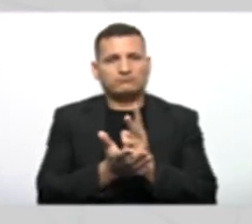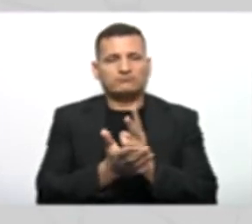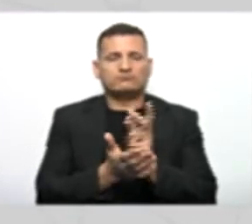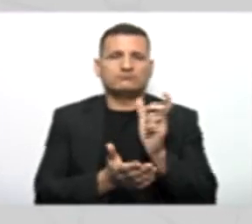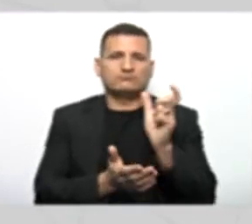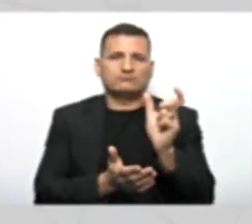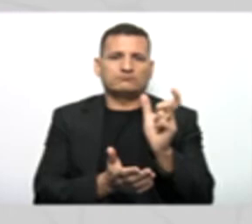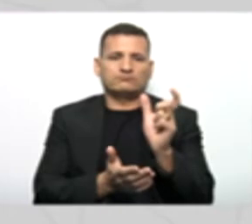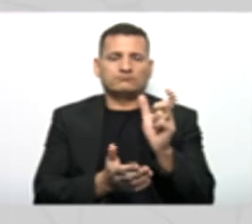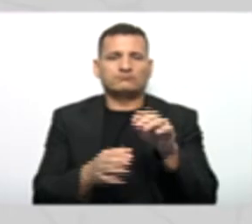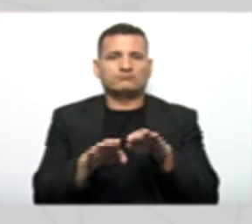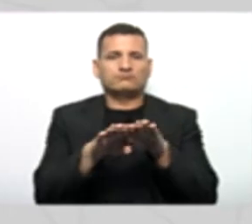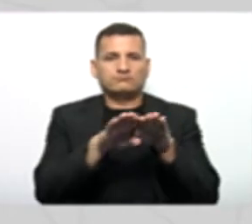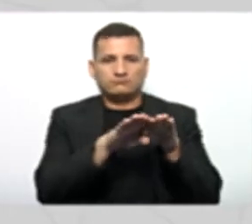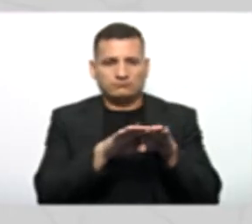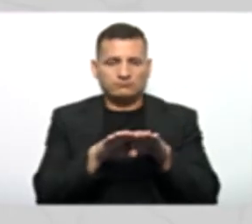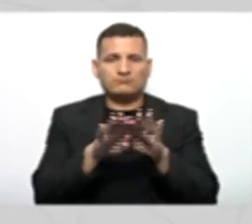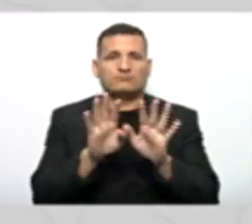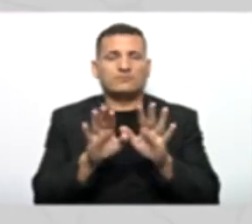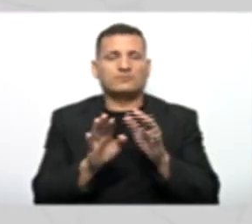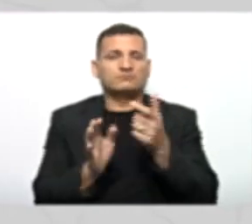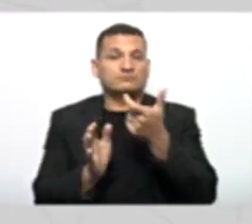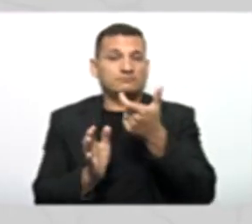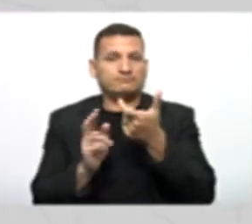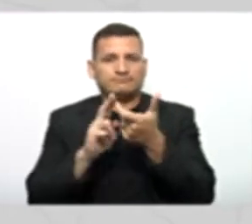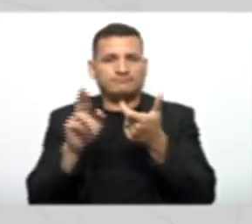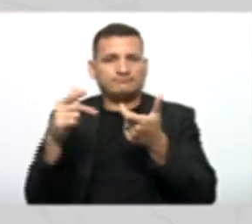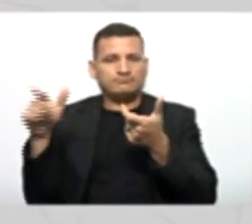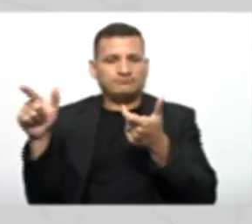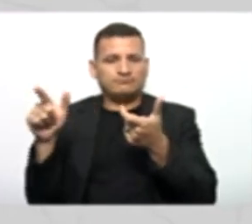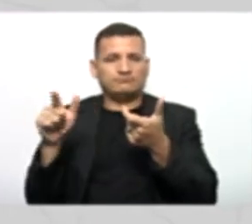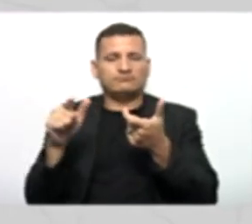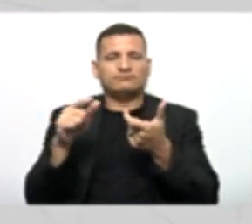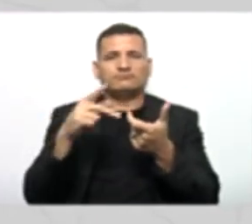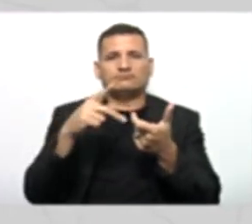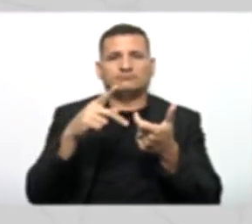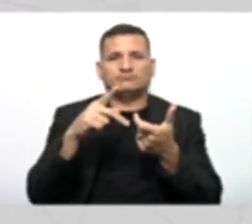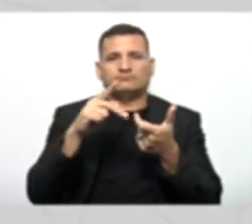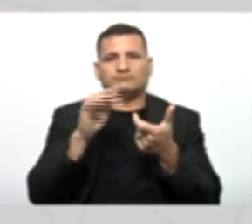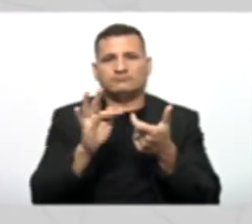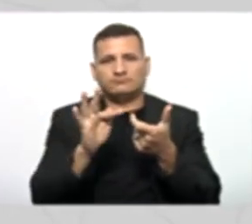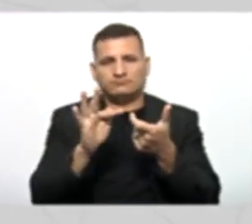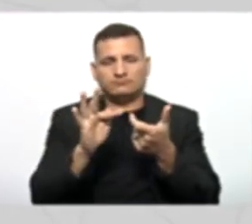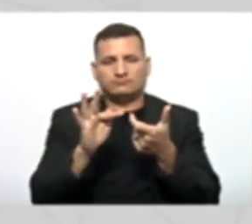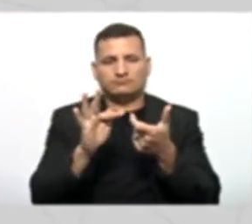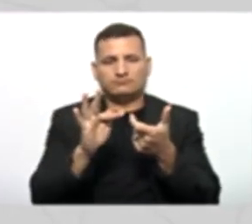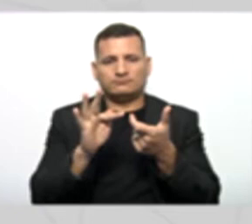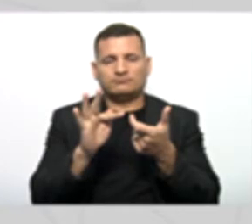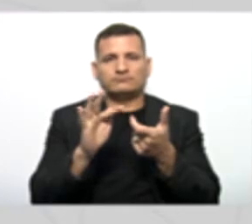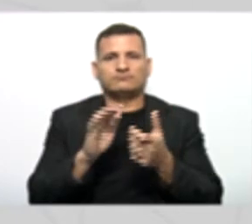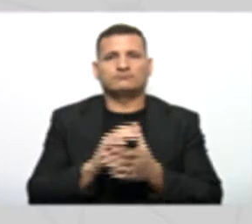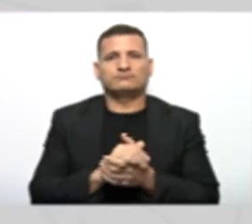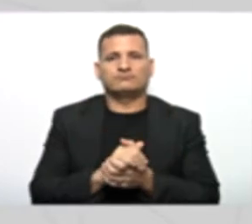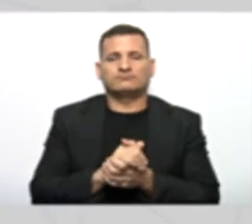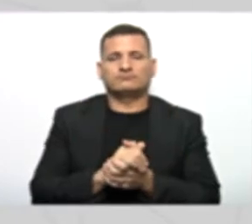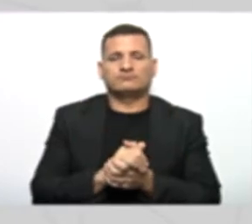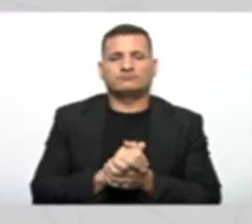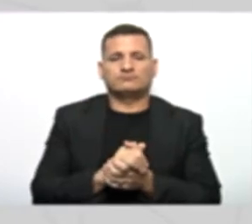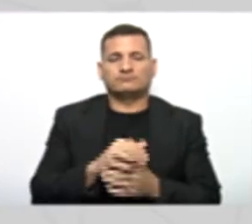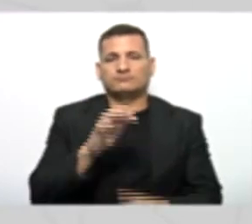Só que agora vai mudar o nome da nossa classe. Vai ser PF, né? De pessoa física. Então, nós vamos escrever